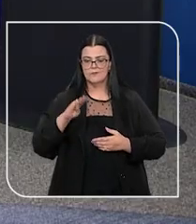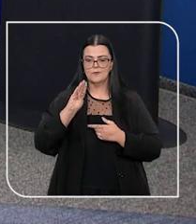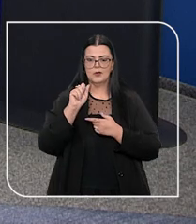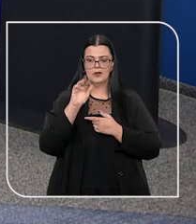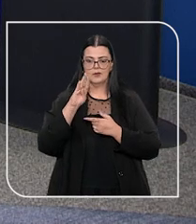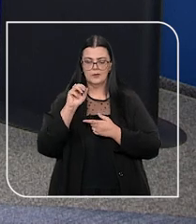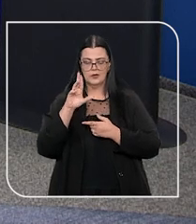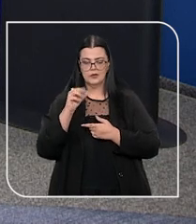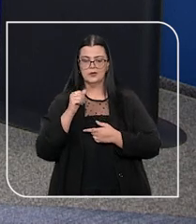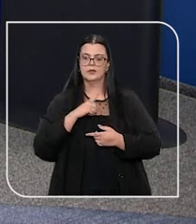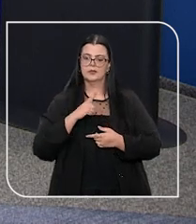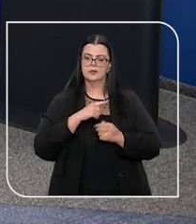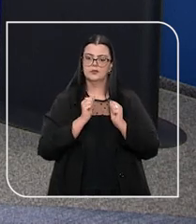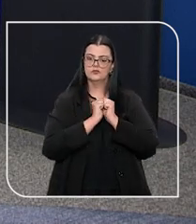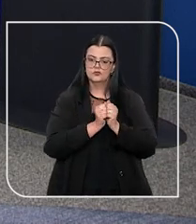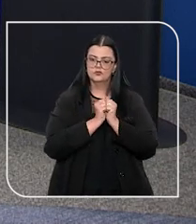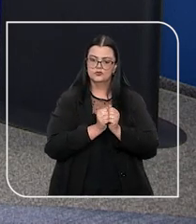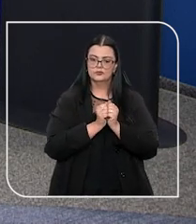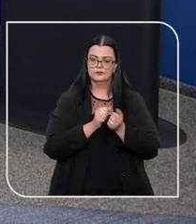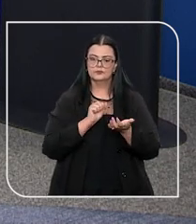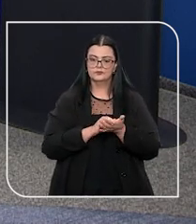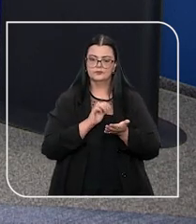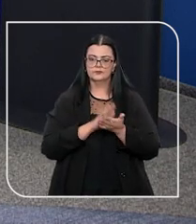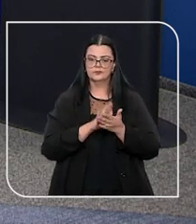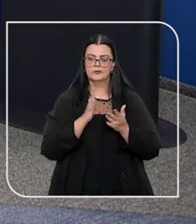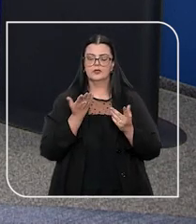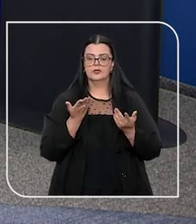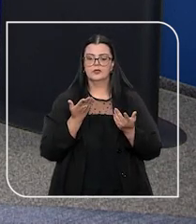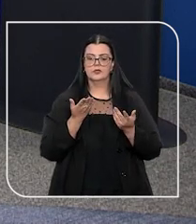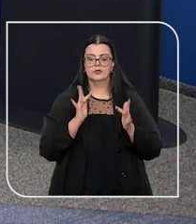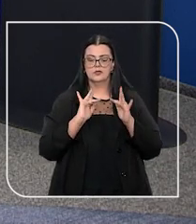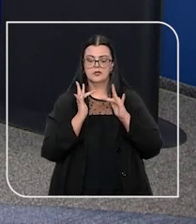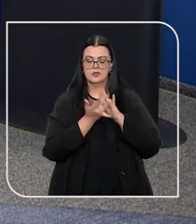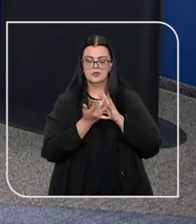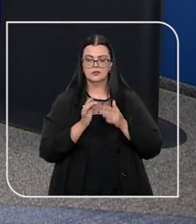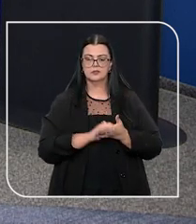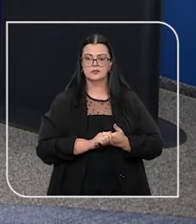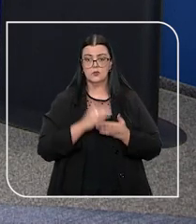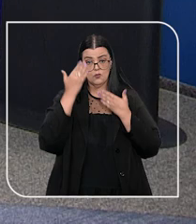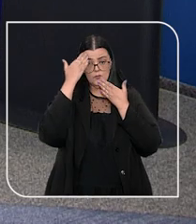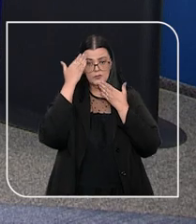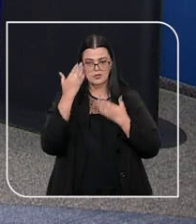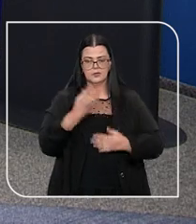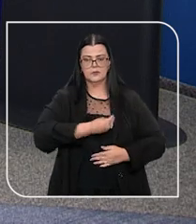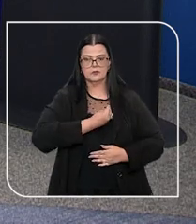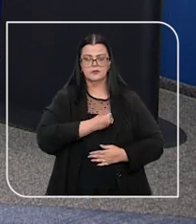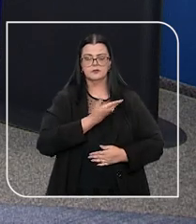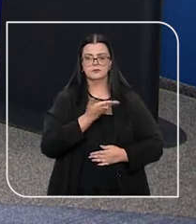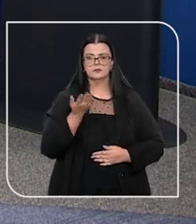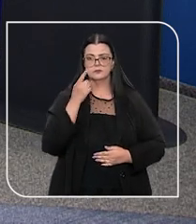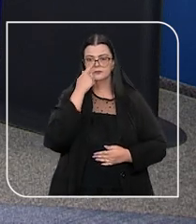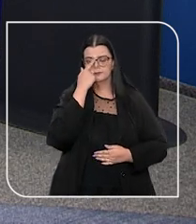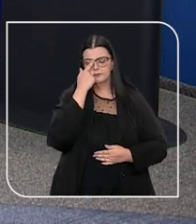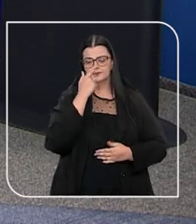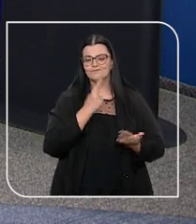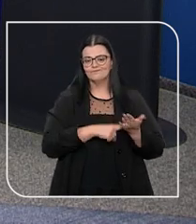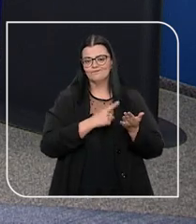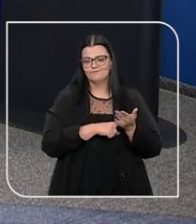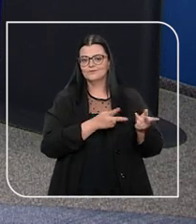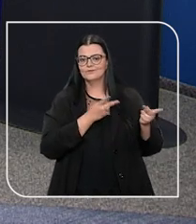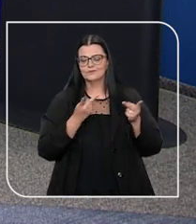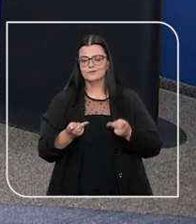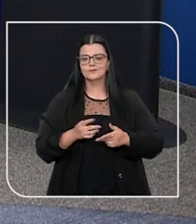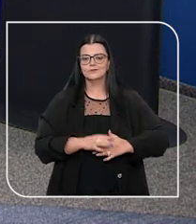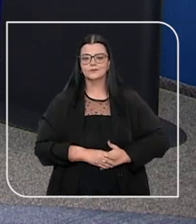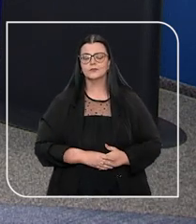Virciani, que faz parte da equipe de redes sociais do Tribunal. Bárbara, muito obrigada pela sua participação. Eu que agradeço o convite,